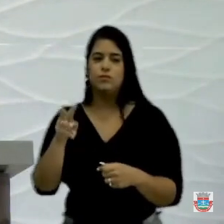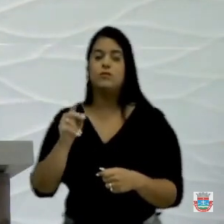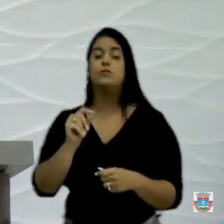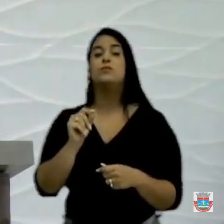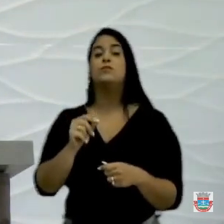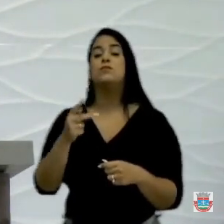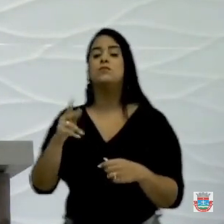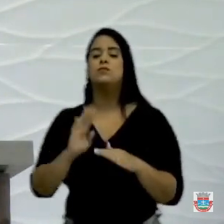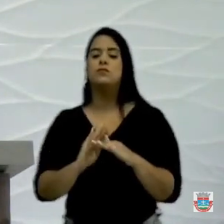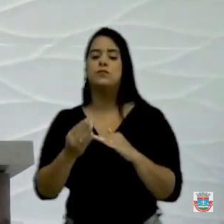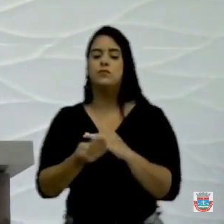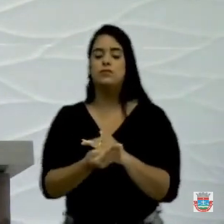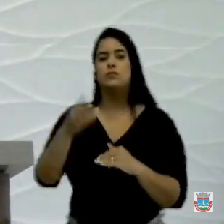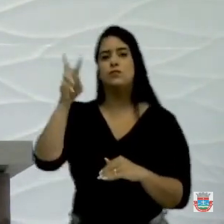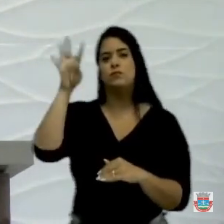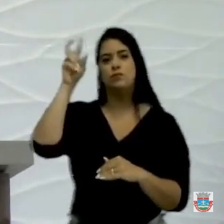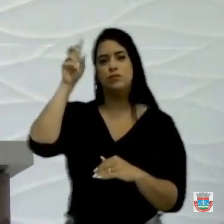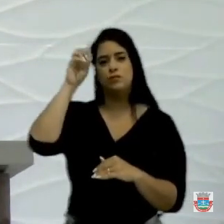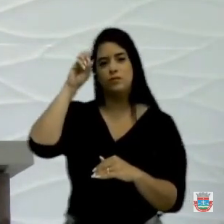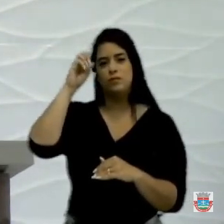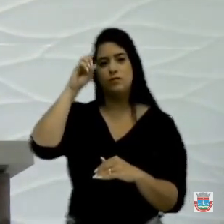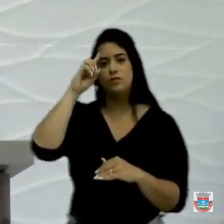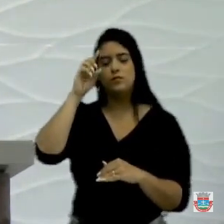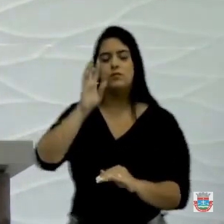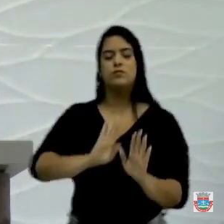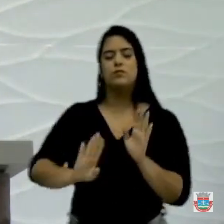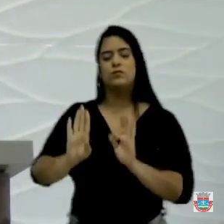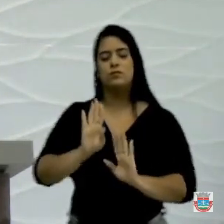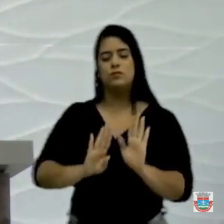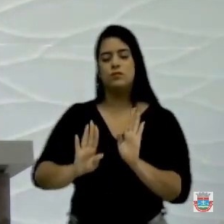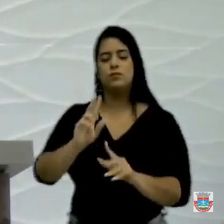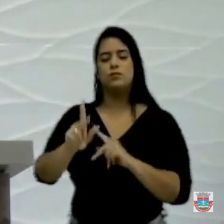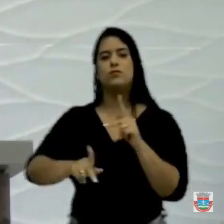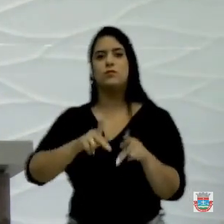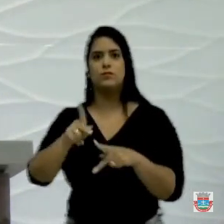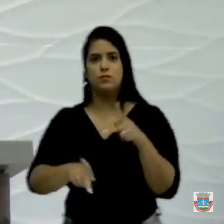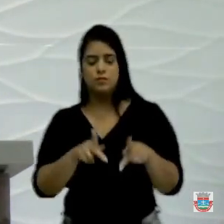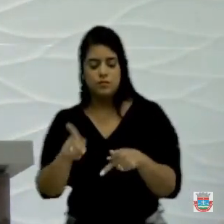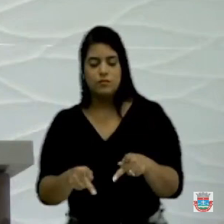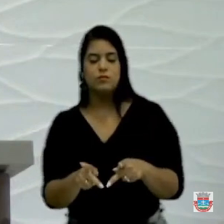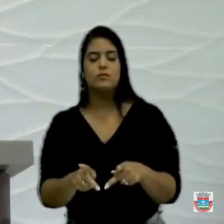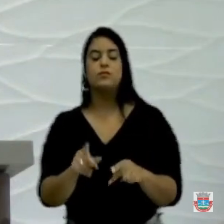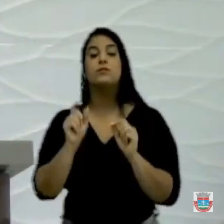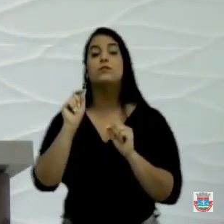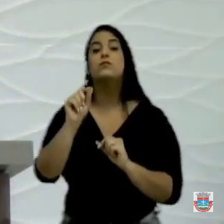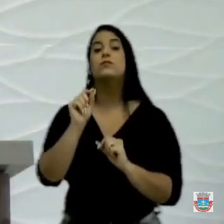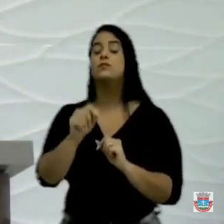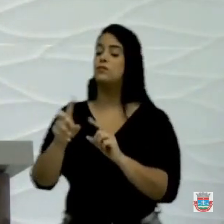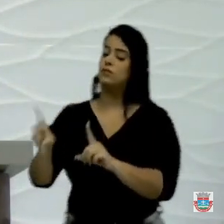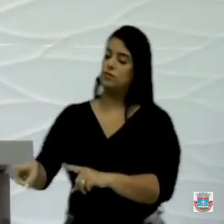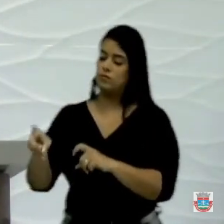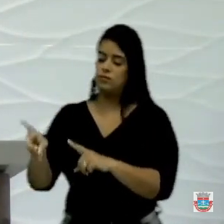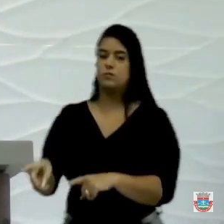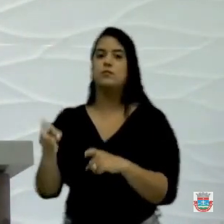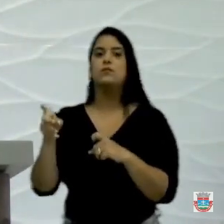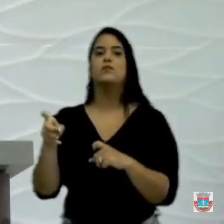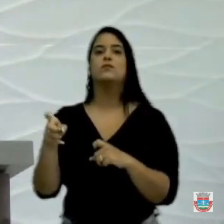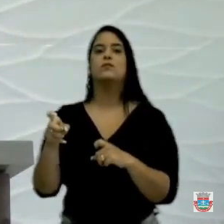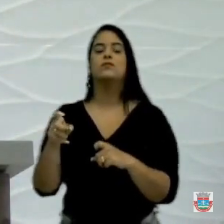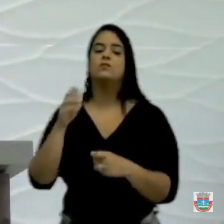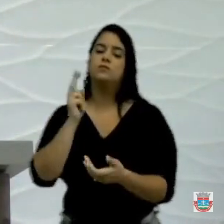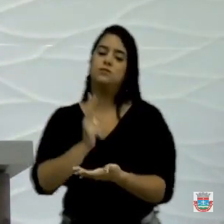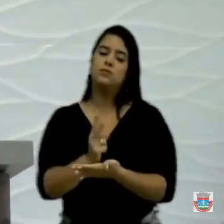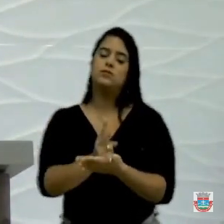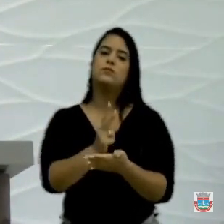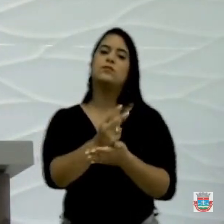bairro todos os dias, atendendo a população. Veja quem é que está na zona rural. Todos os momentos